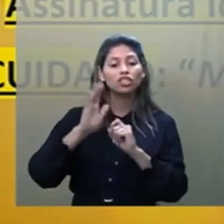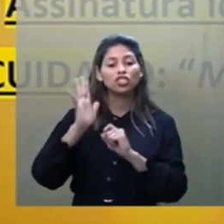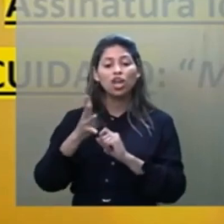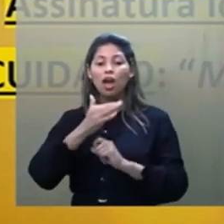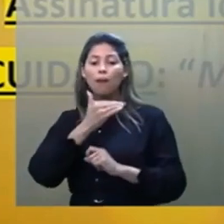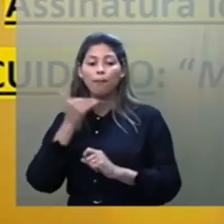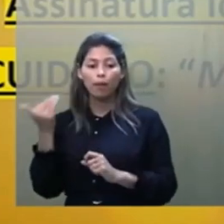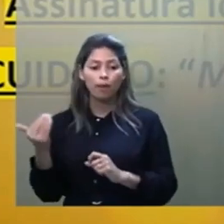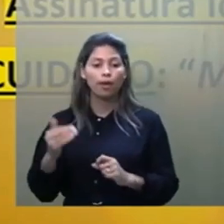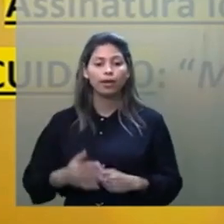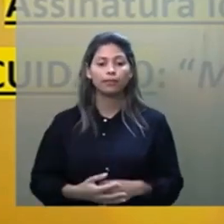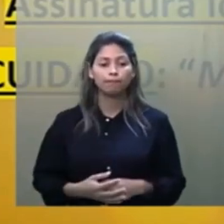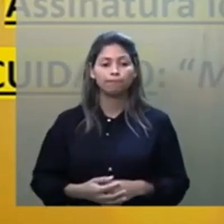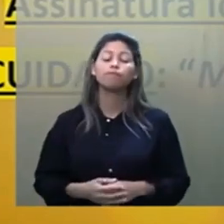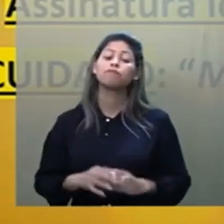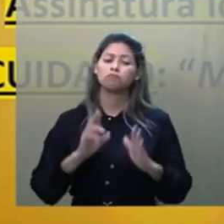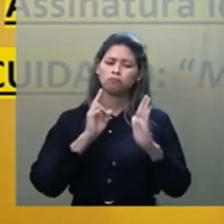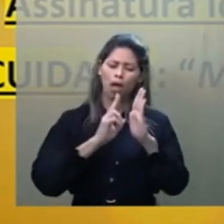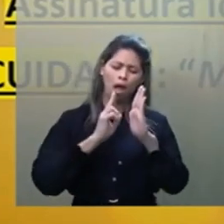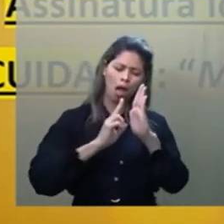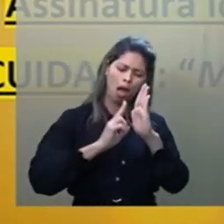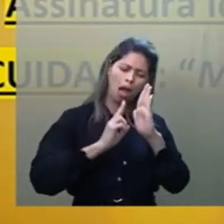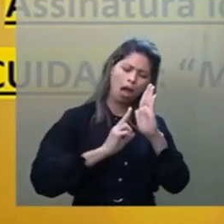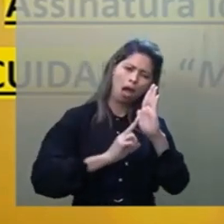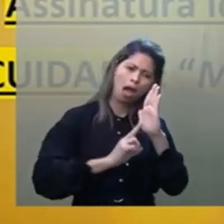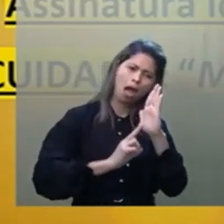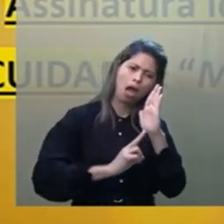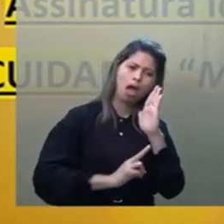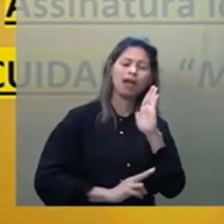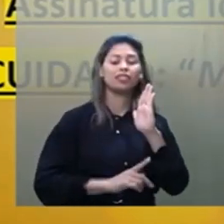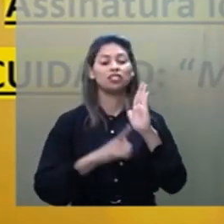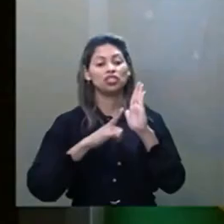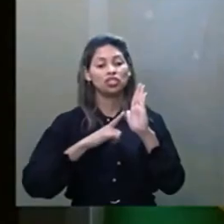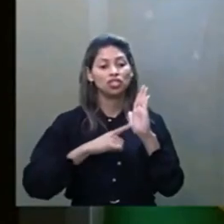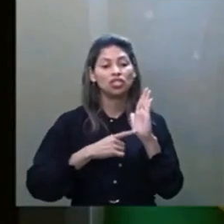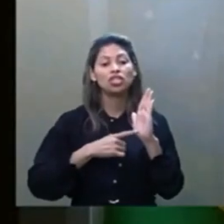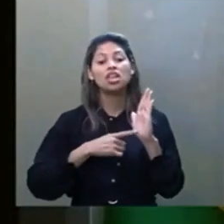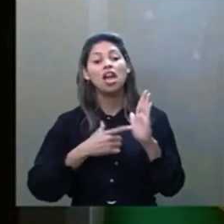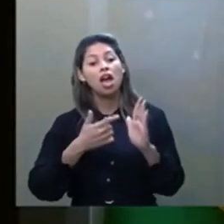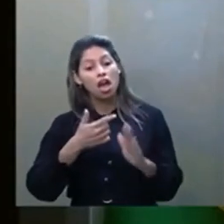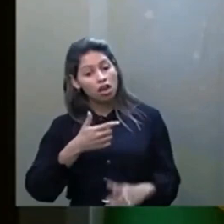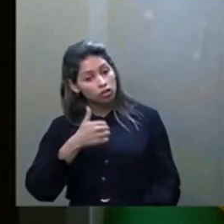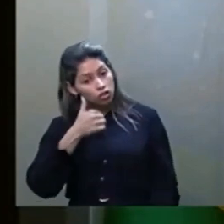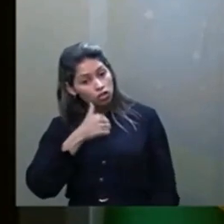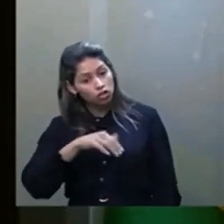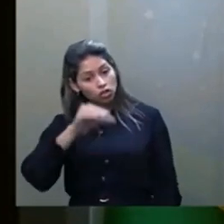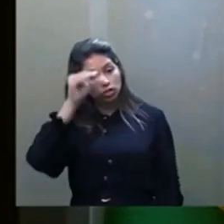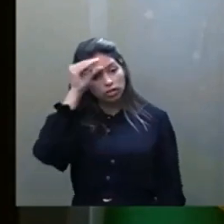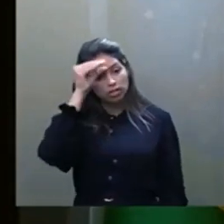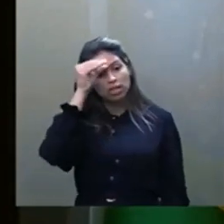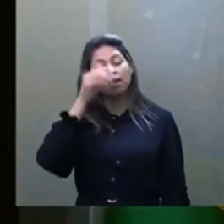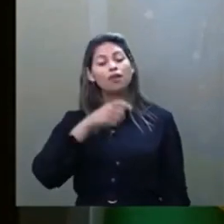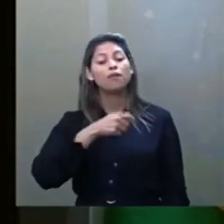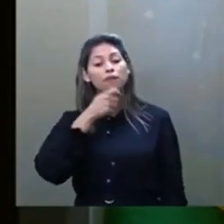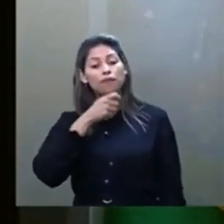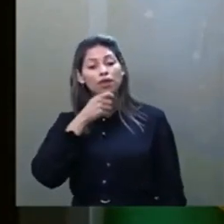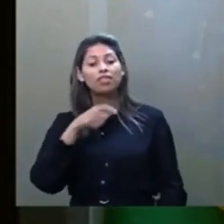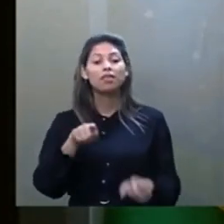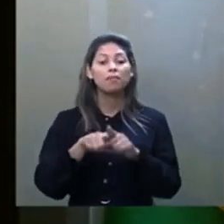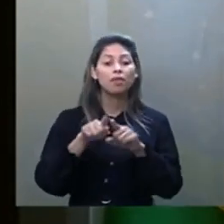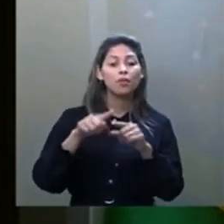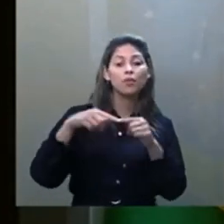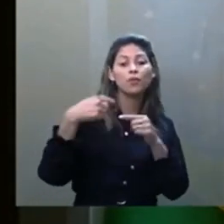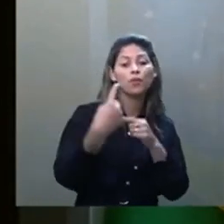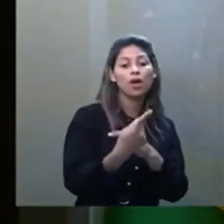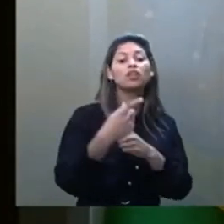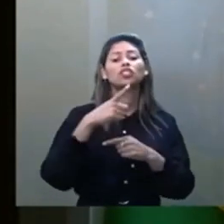nomes de familiares que eles não conheciam, tias, avós e etc, que mais tarde iriam também ser confirmados, além dos vários